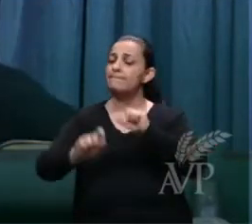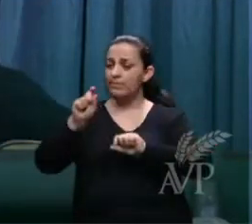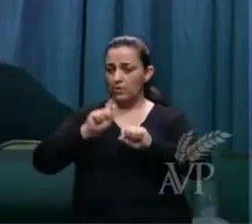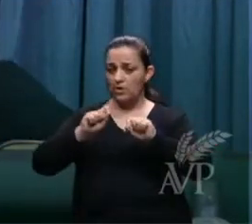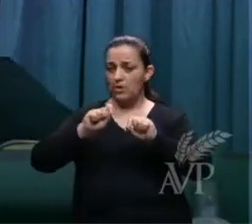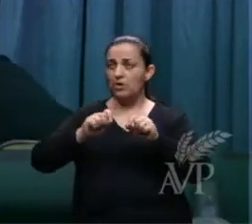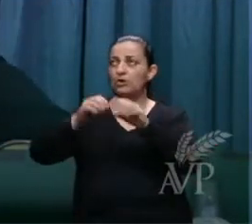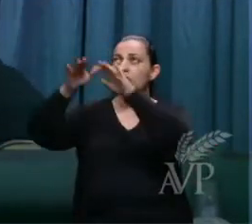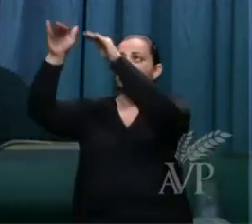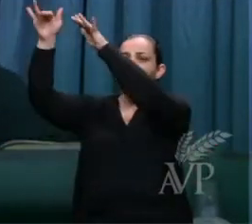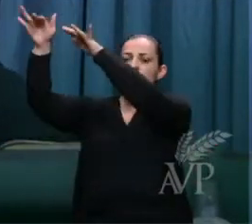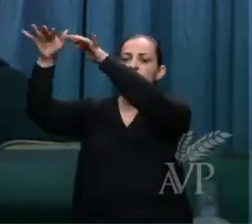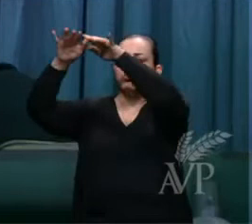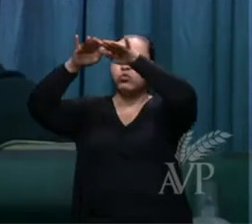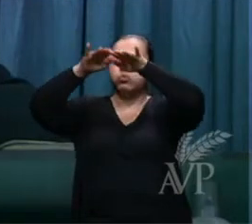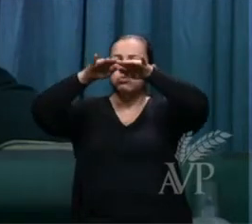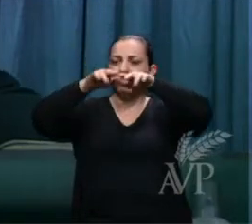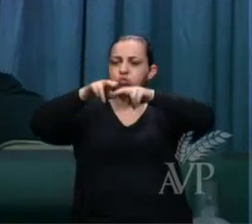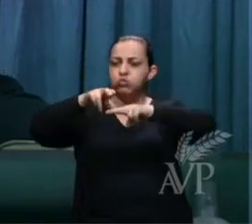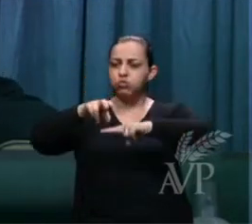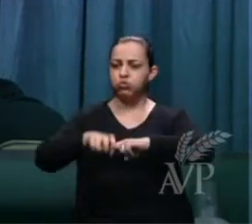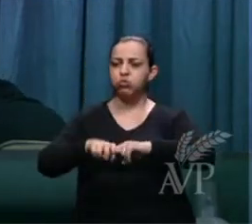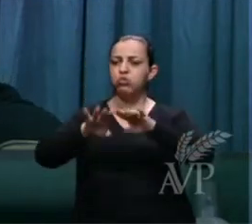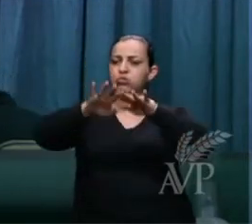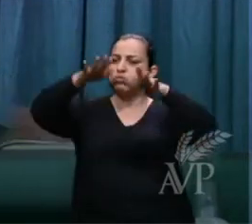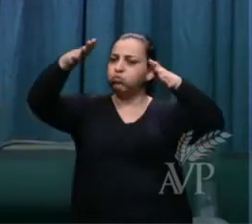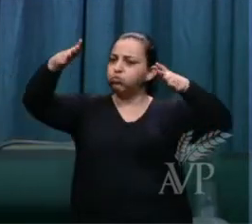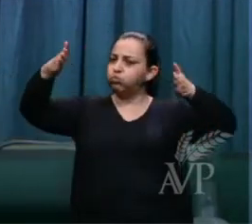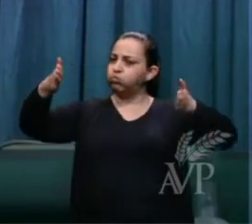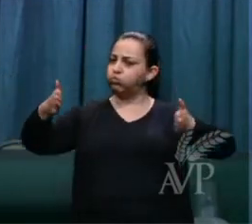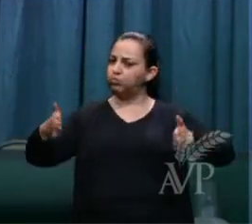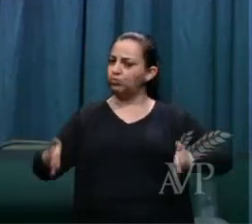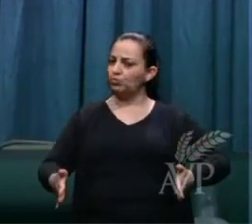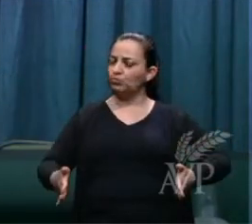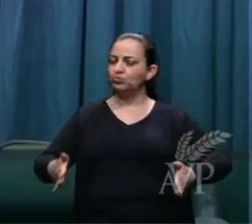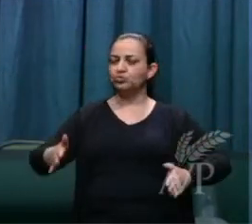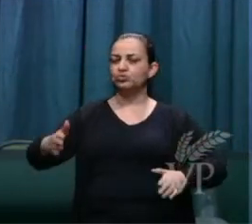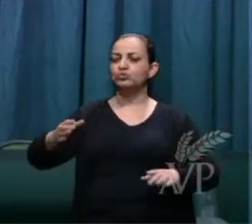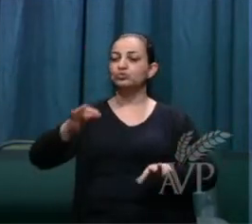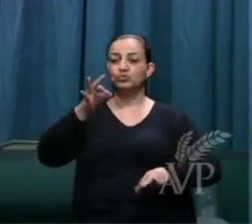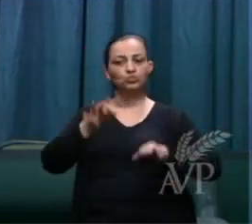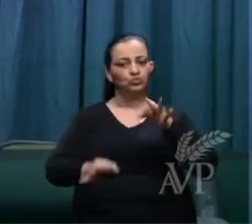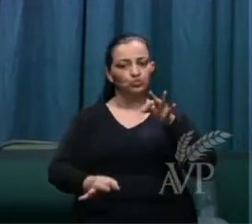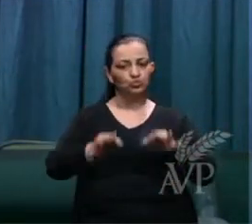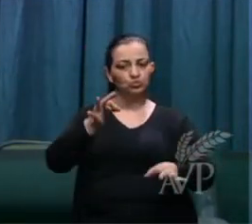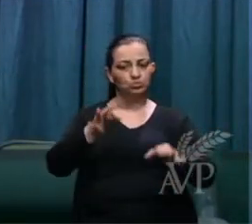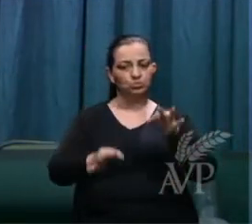estabelecido, o grande trono de juízo,